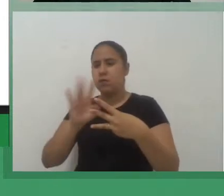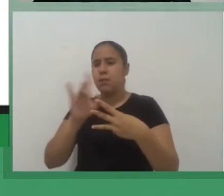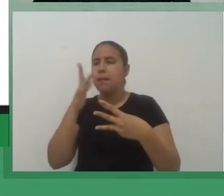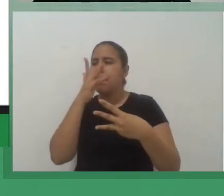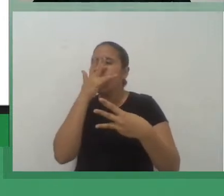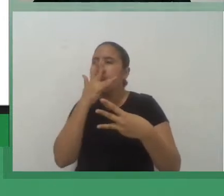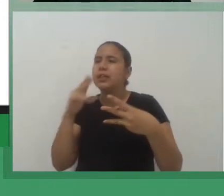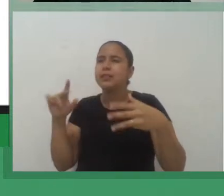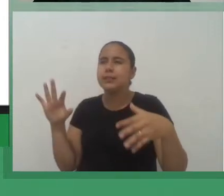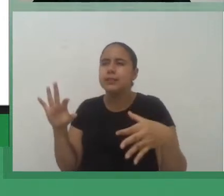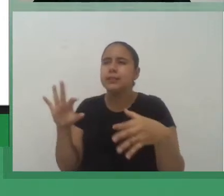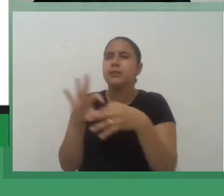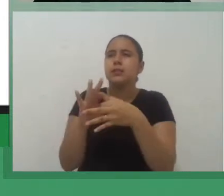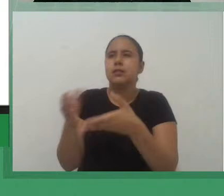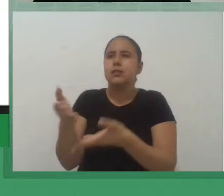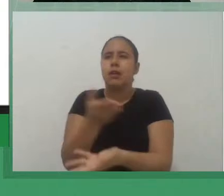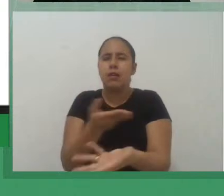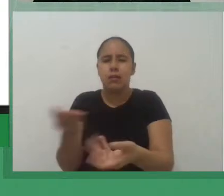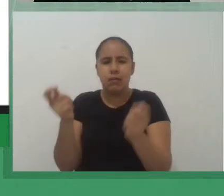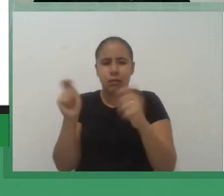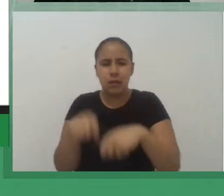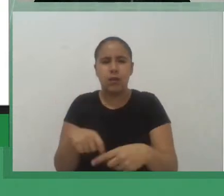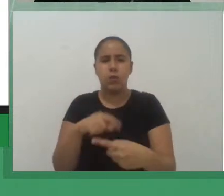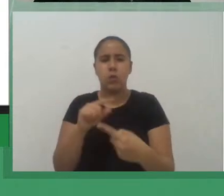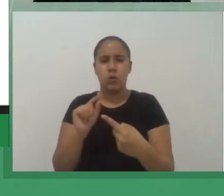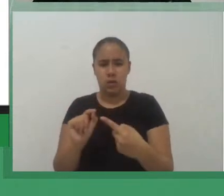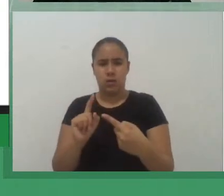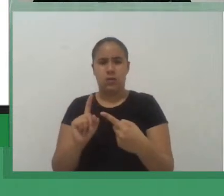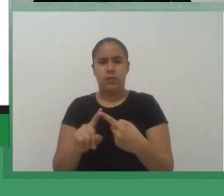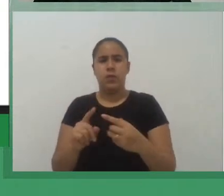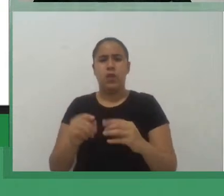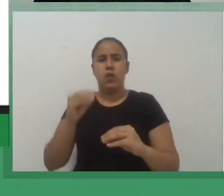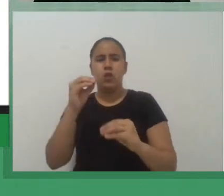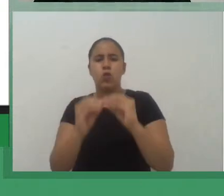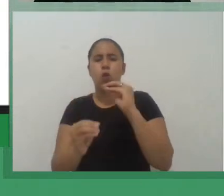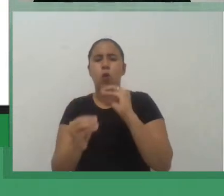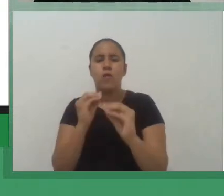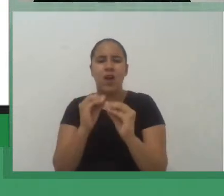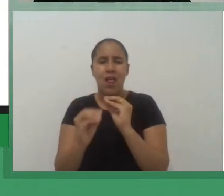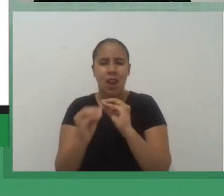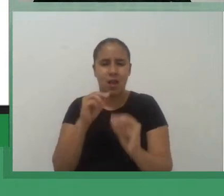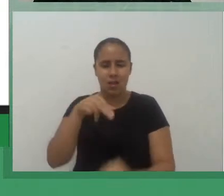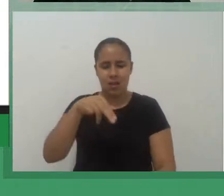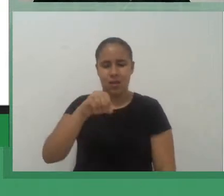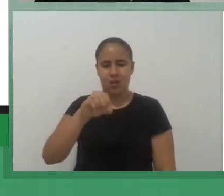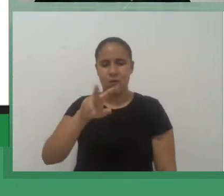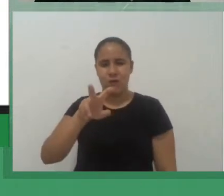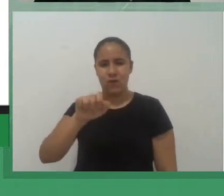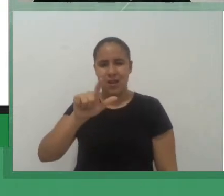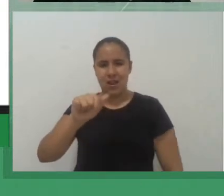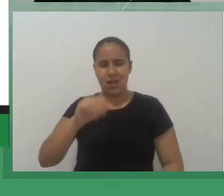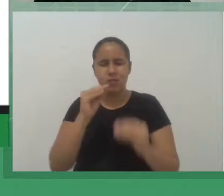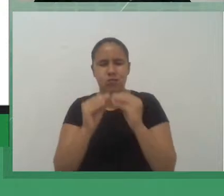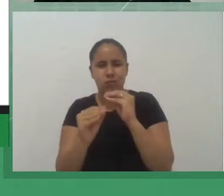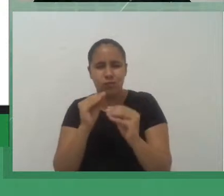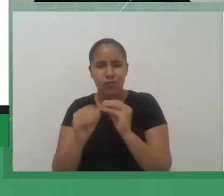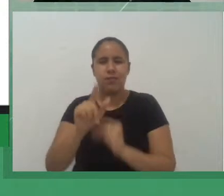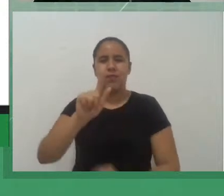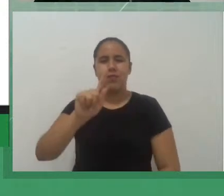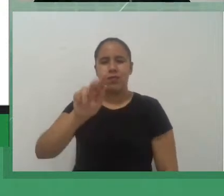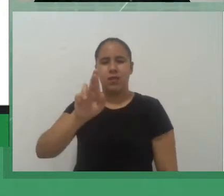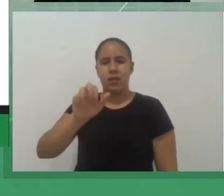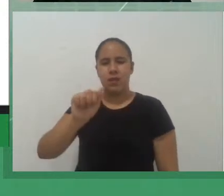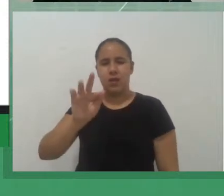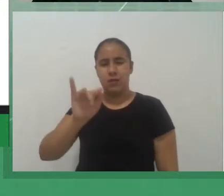que é justamente a novela gráfica, né, que vai ajudar nas definições, nas origens das